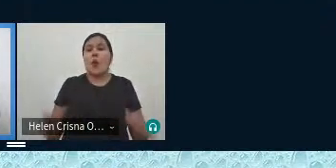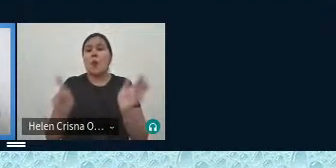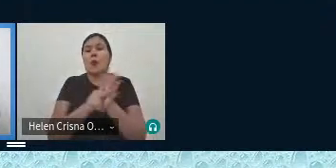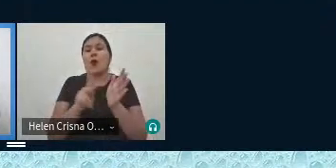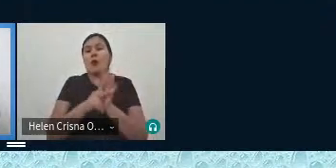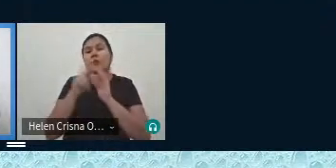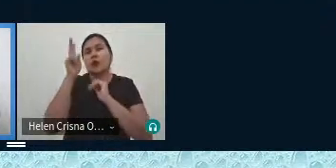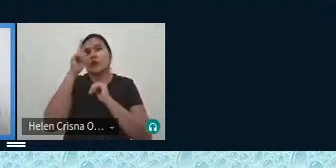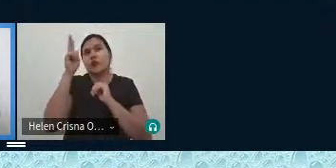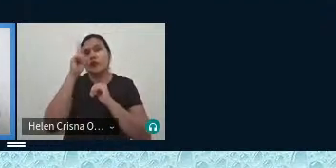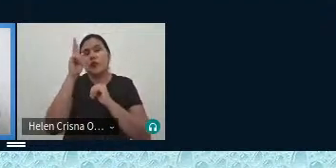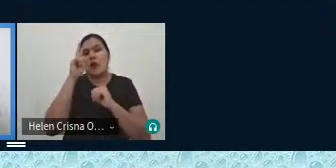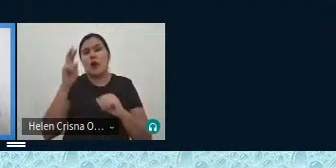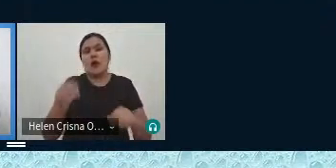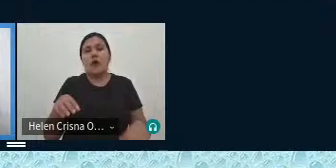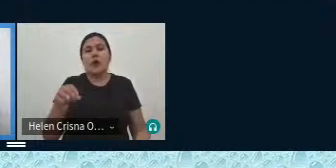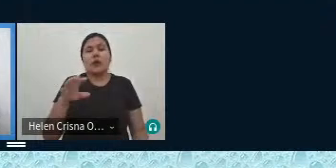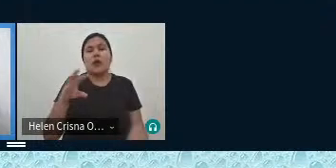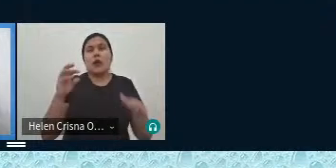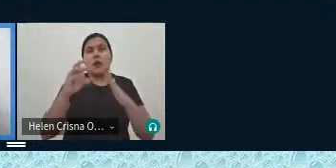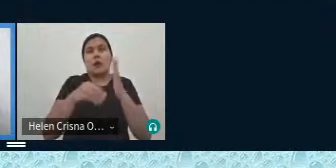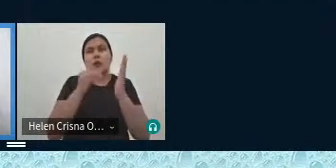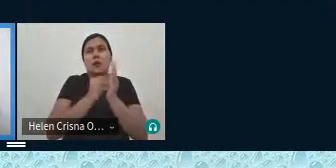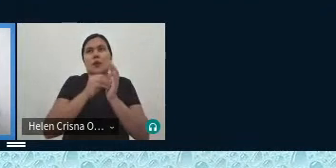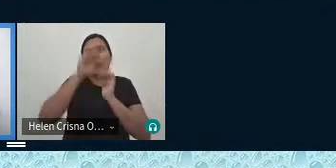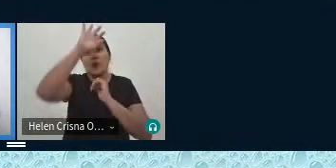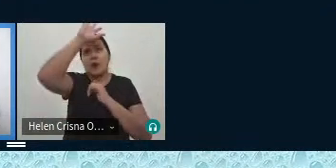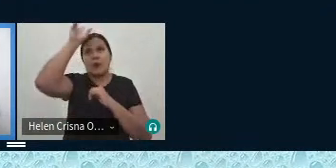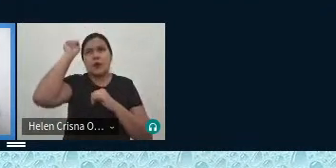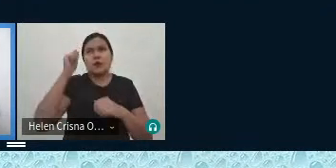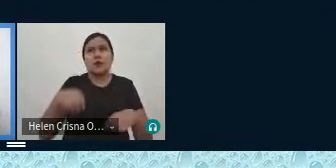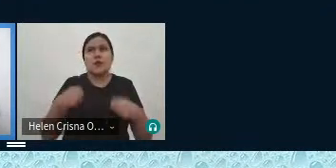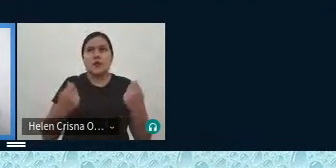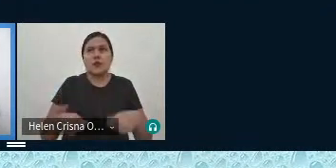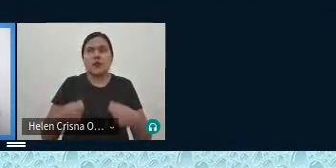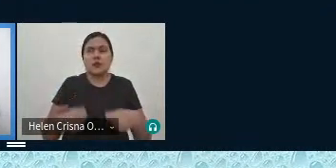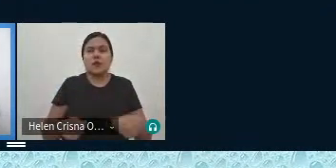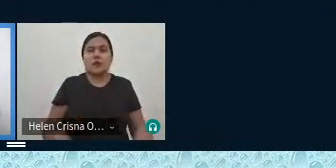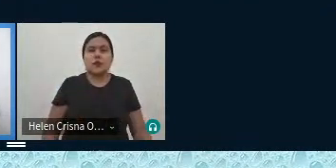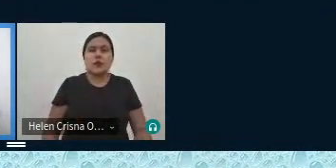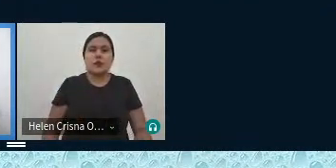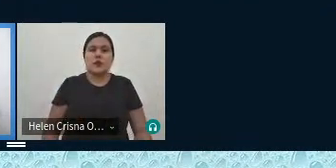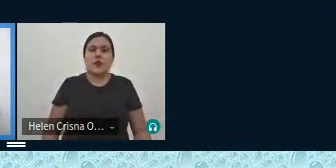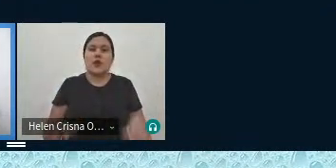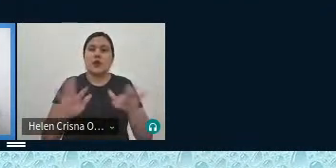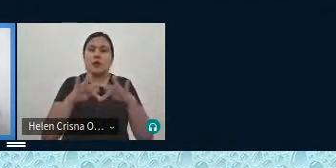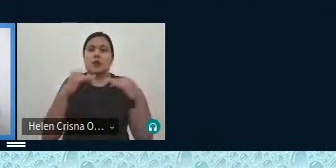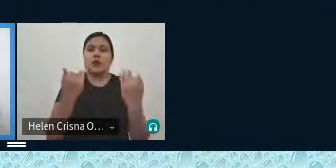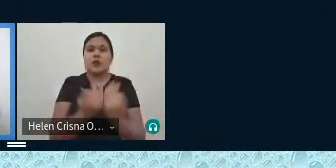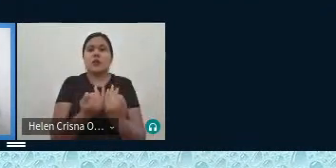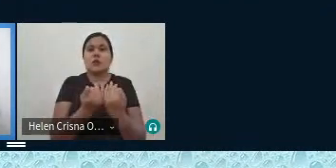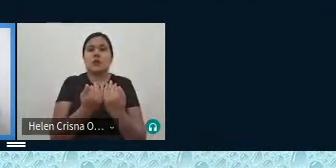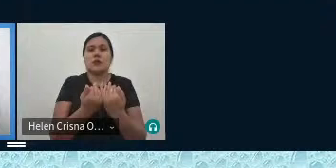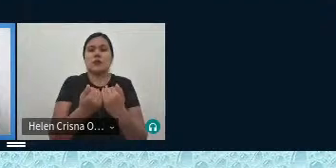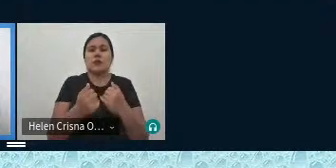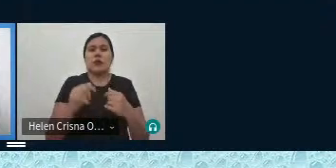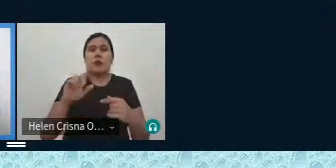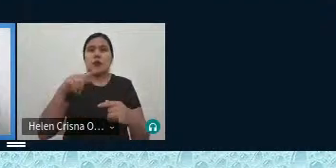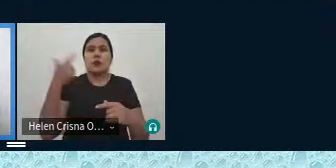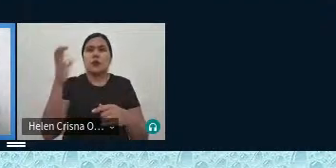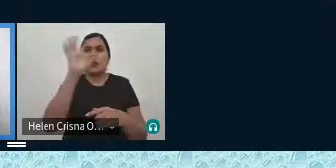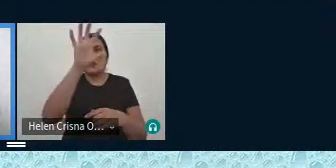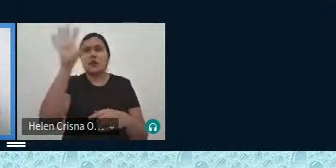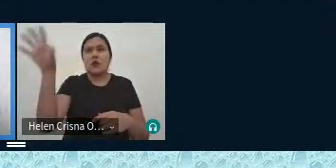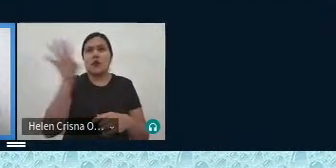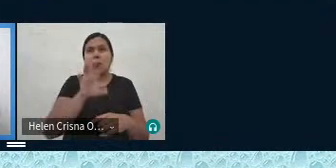das histórias contadas aqui na Amazônia e da necessidade dessa familiarização pelas outras regiões